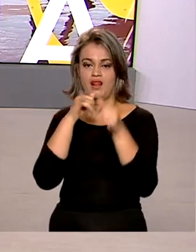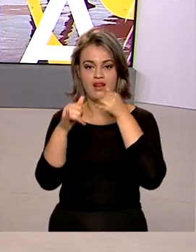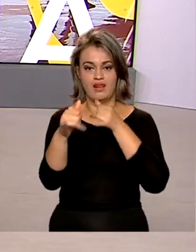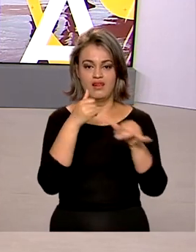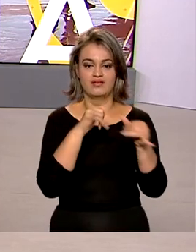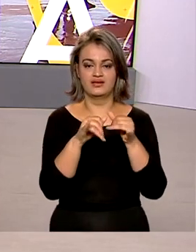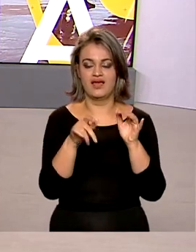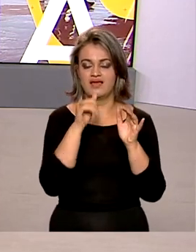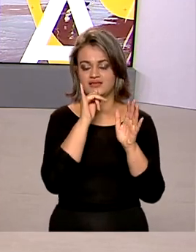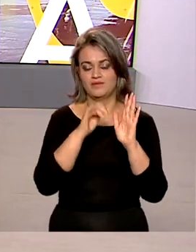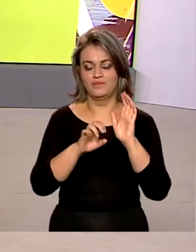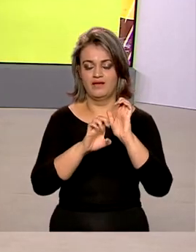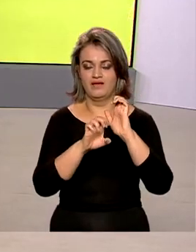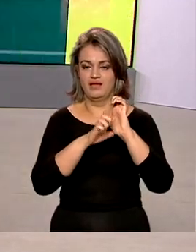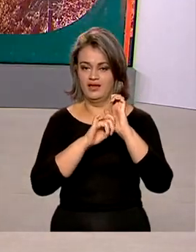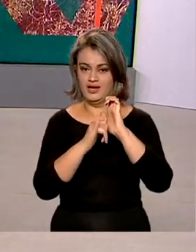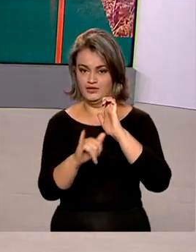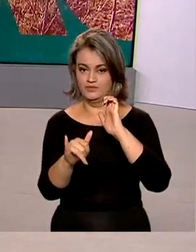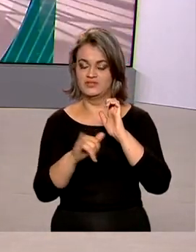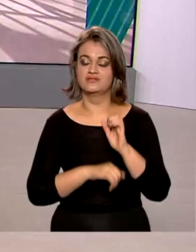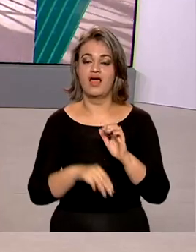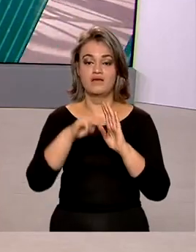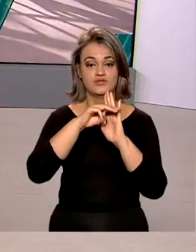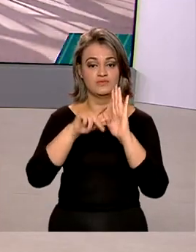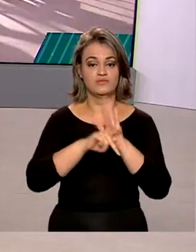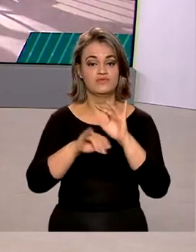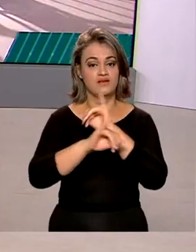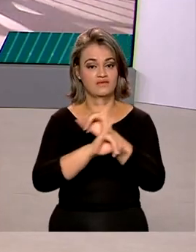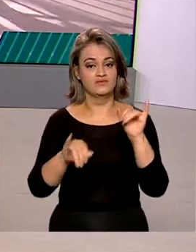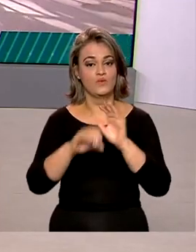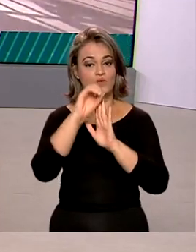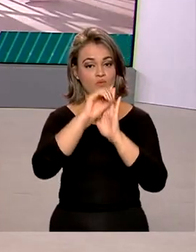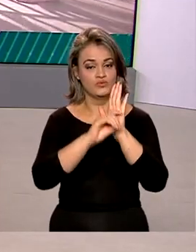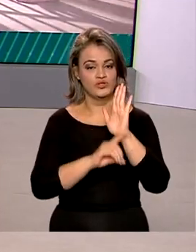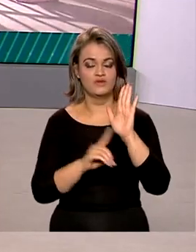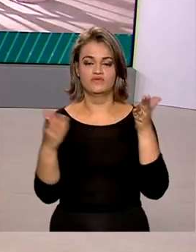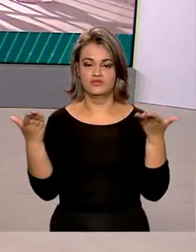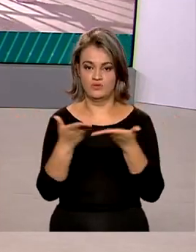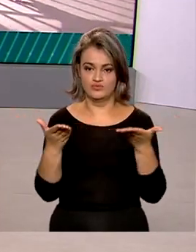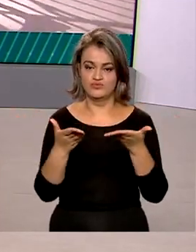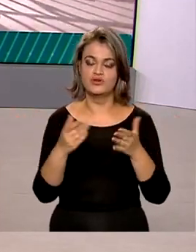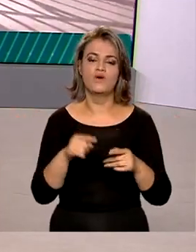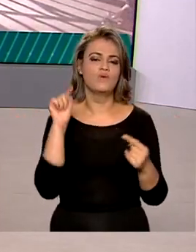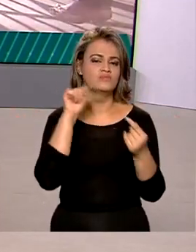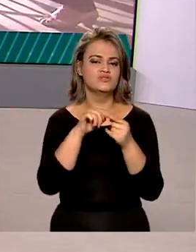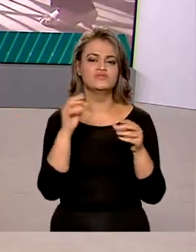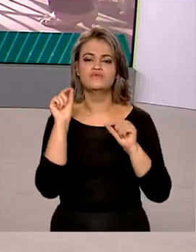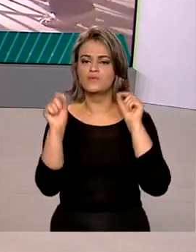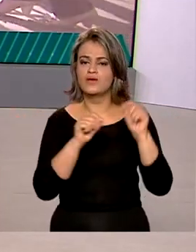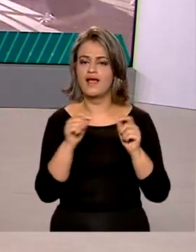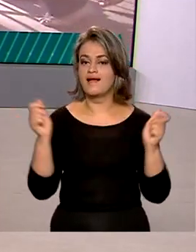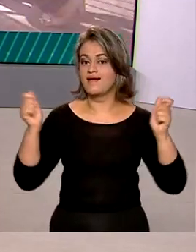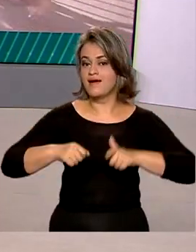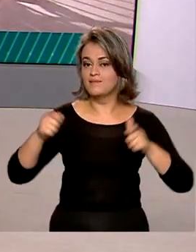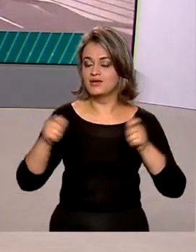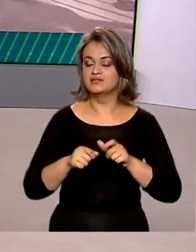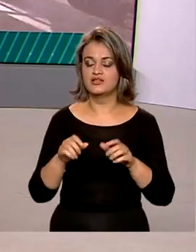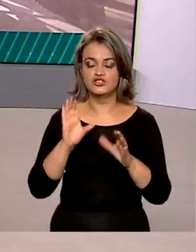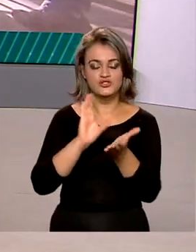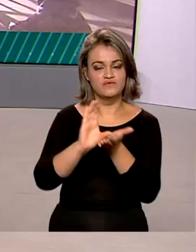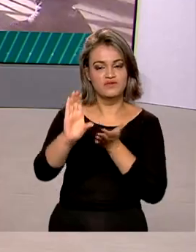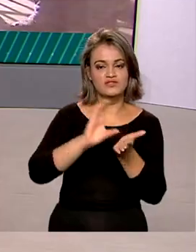Brasileiras, a Eletrobras. A medida foi publicada no Diário Oficial da União de hoje. O objetivo é aumentar a capacidade de